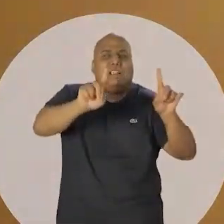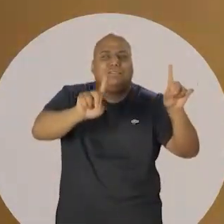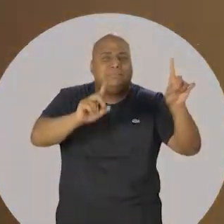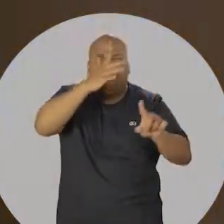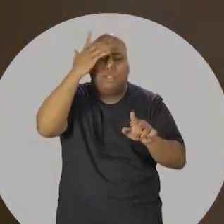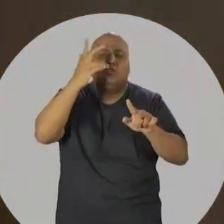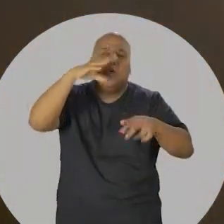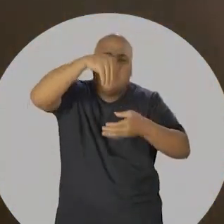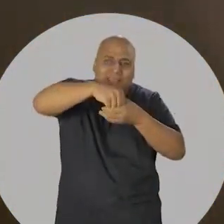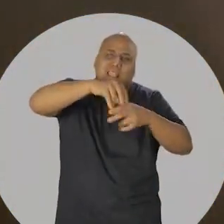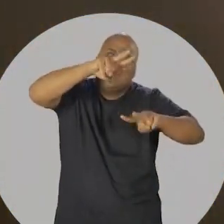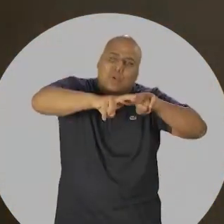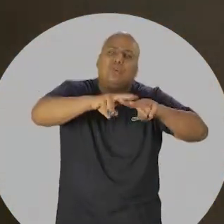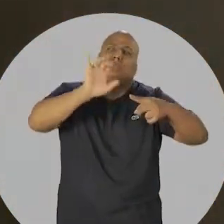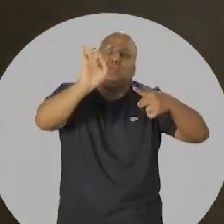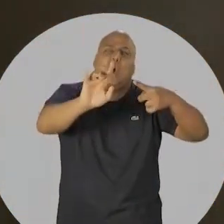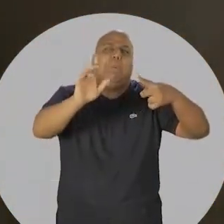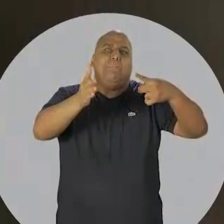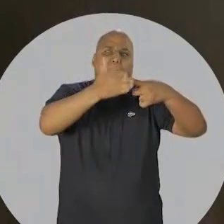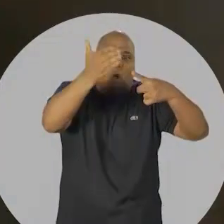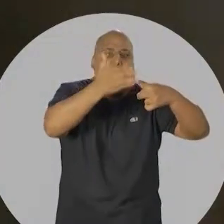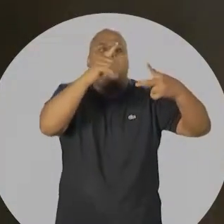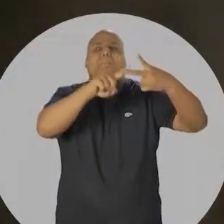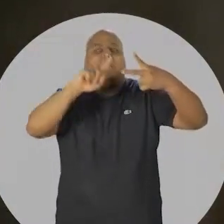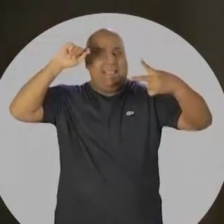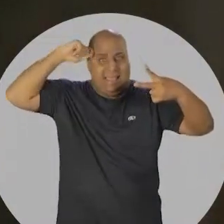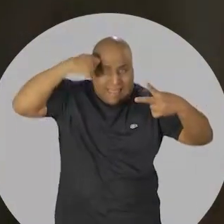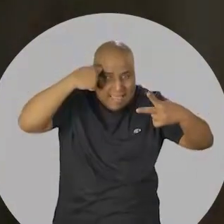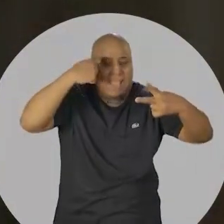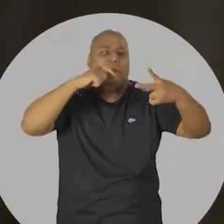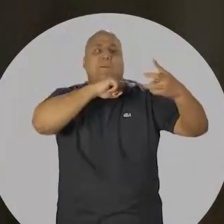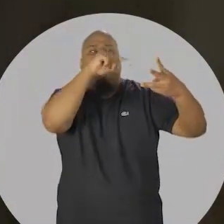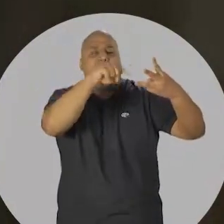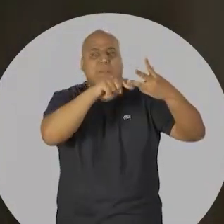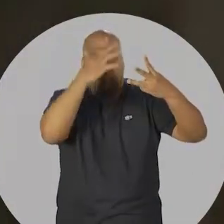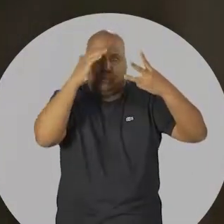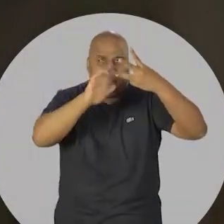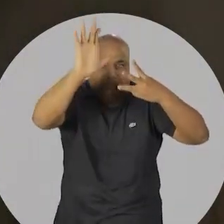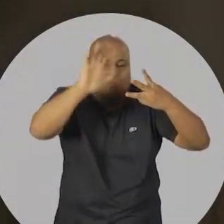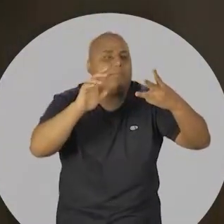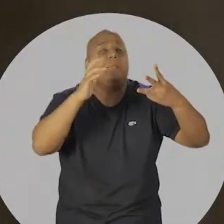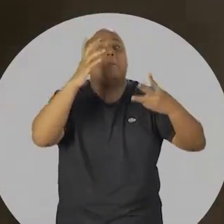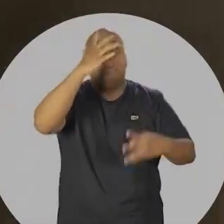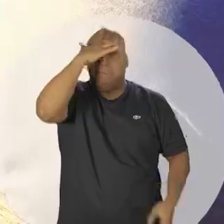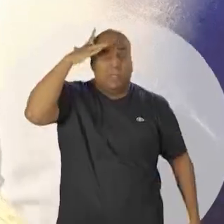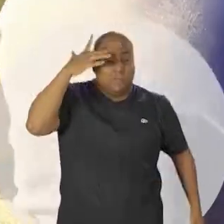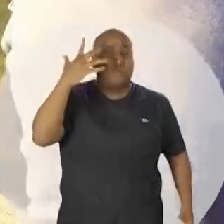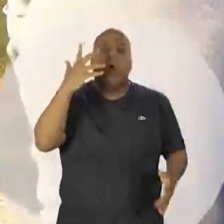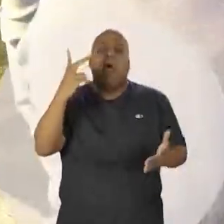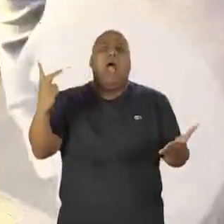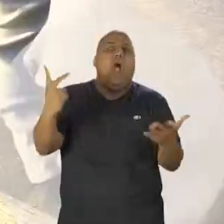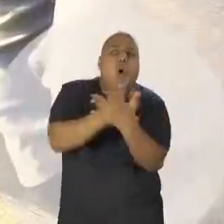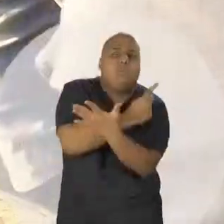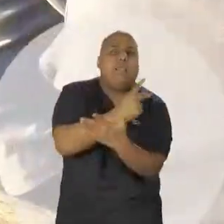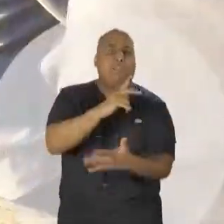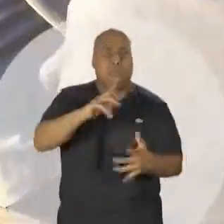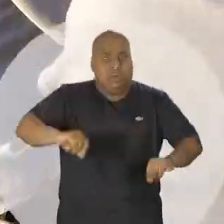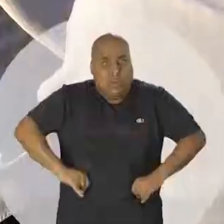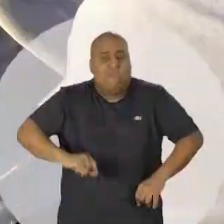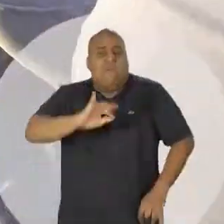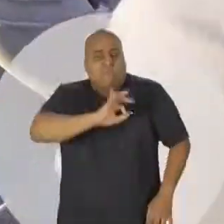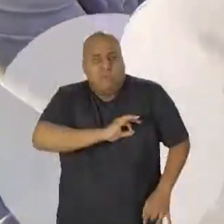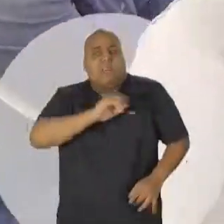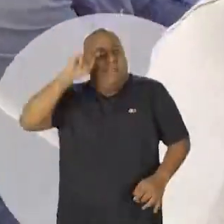estatística da população carcerária, pobres, negros da periferia. Se você olhar a população vítima da